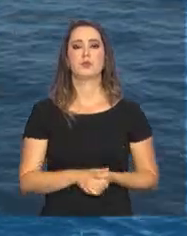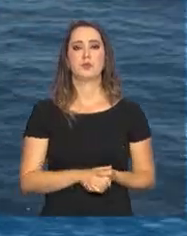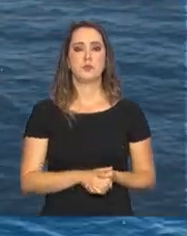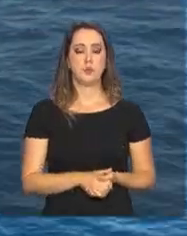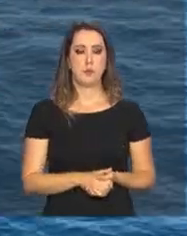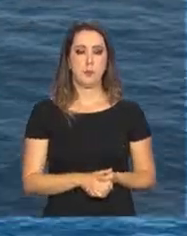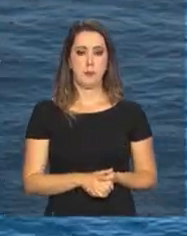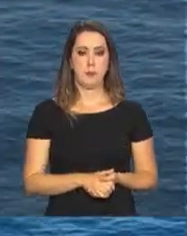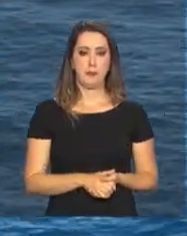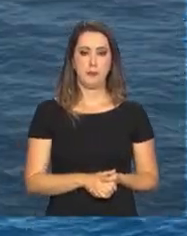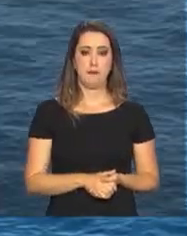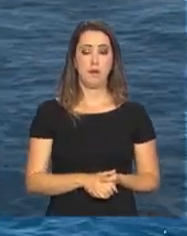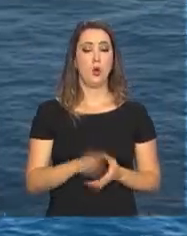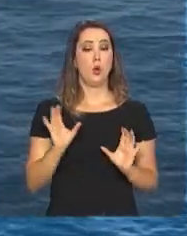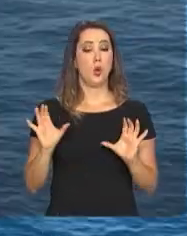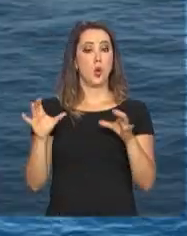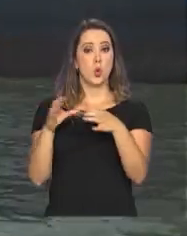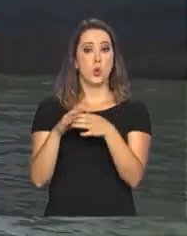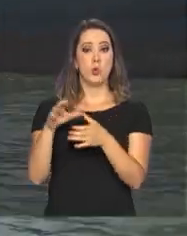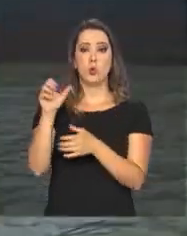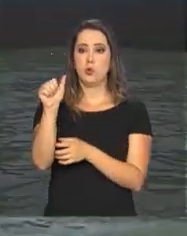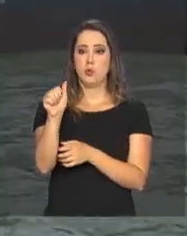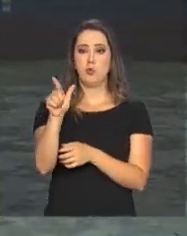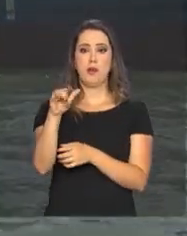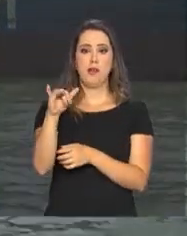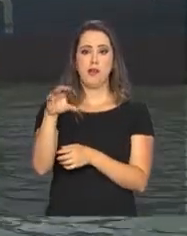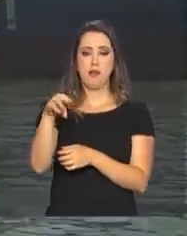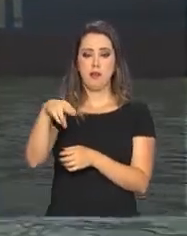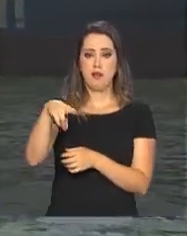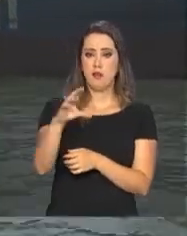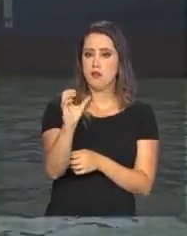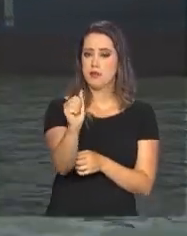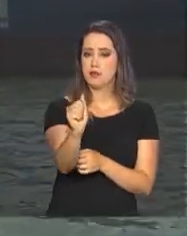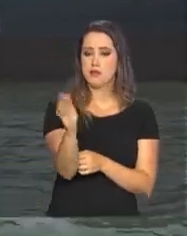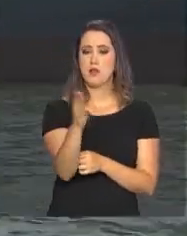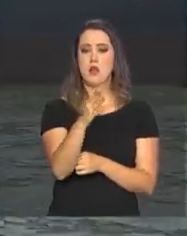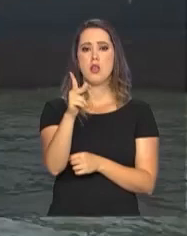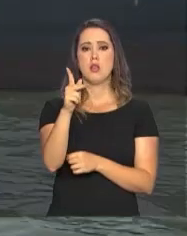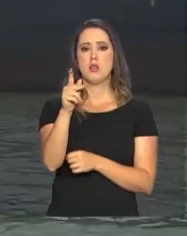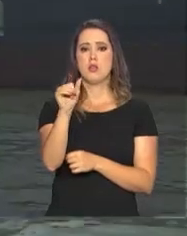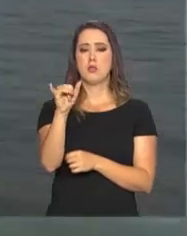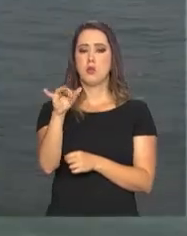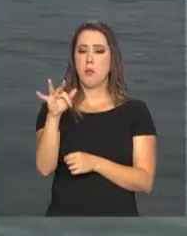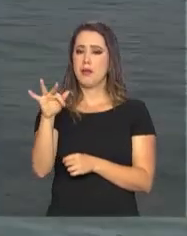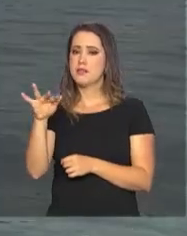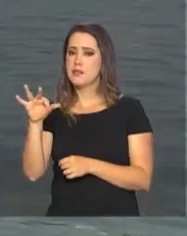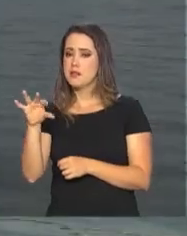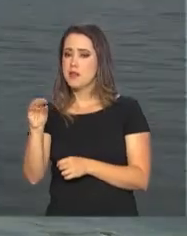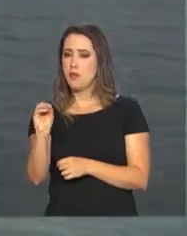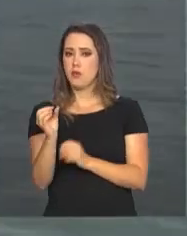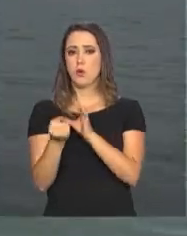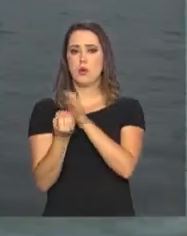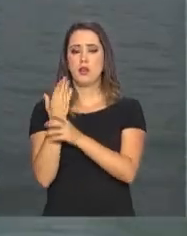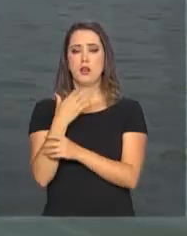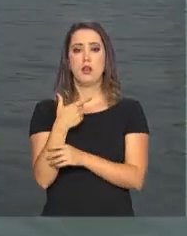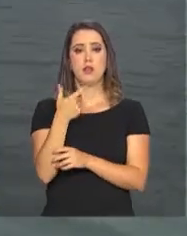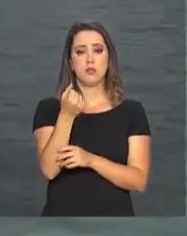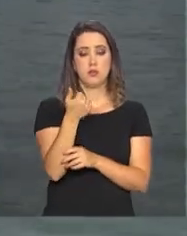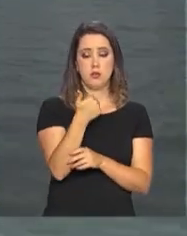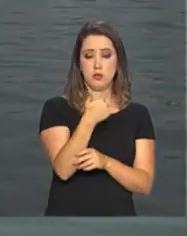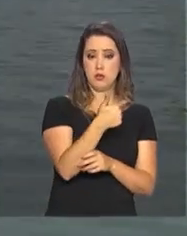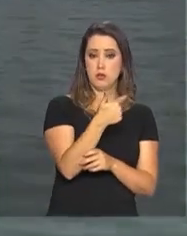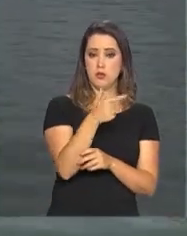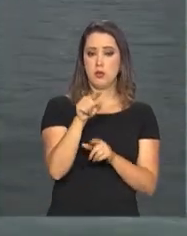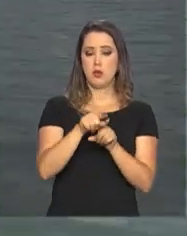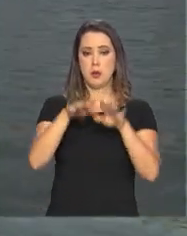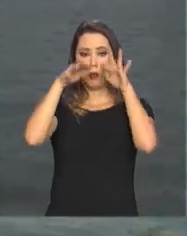A Aliança do Pacífico é um bloco comercial latino-americano criado em 2012. Formado por